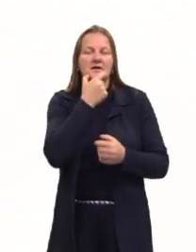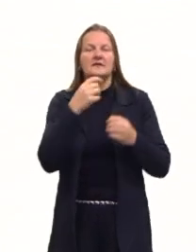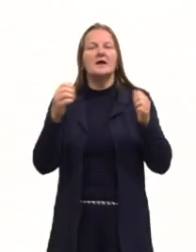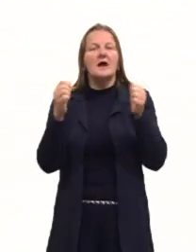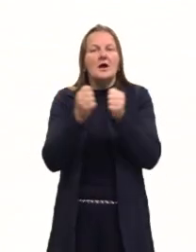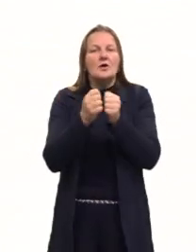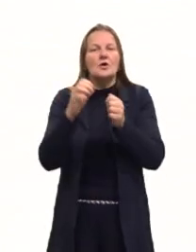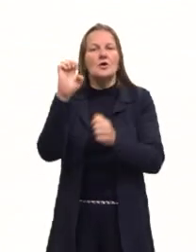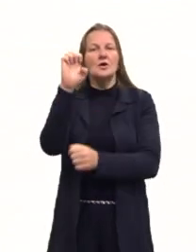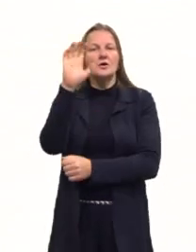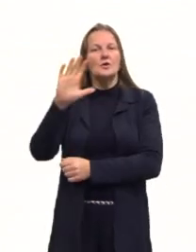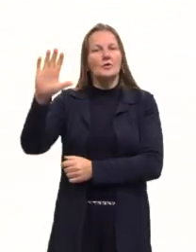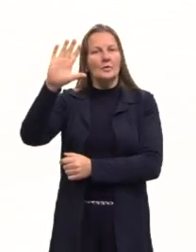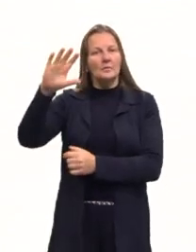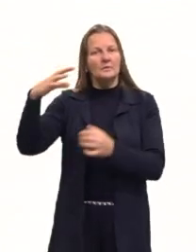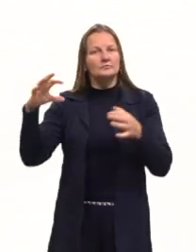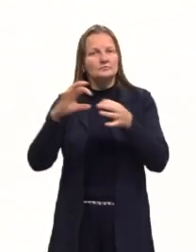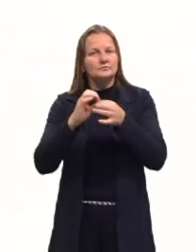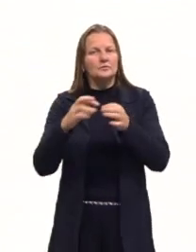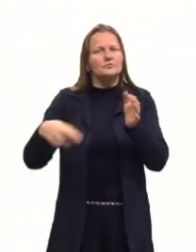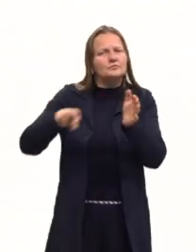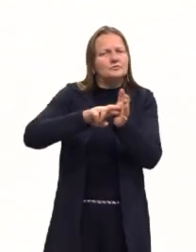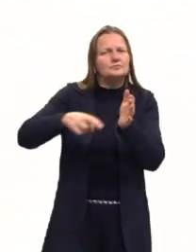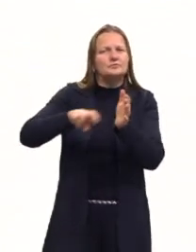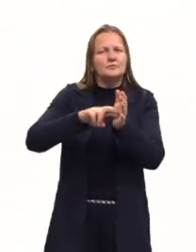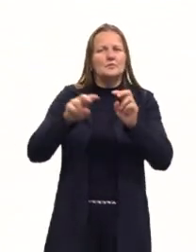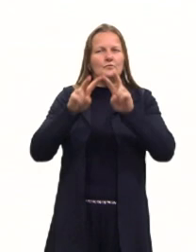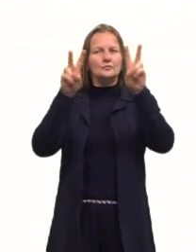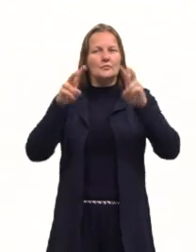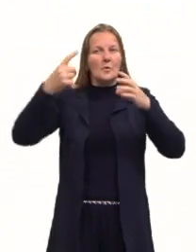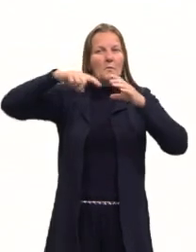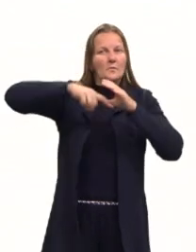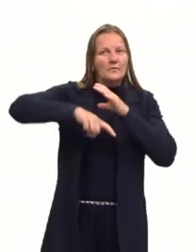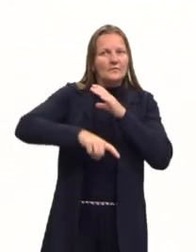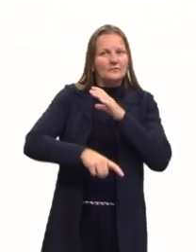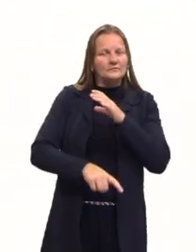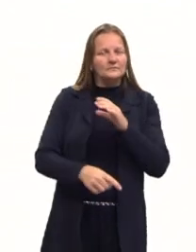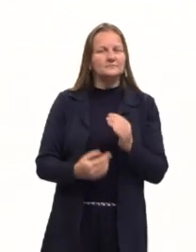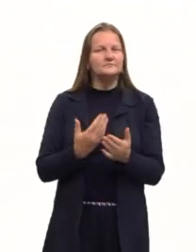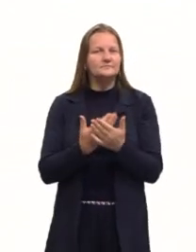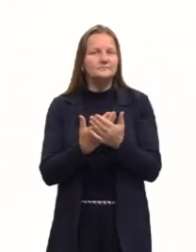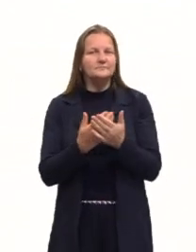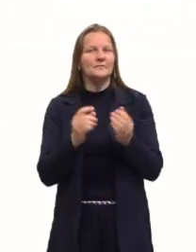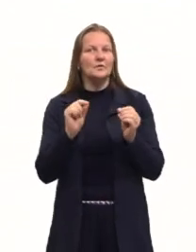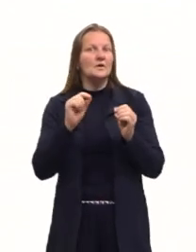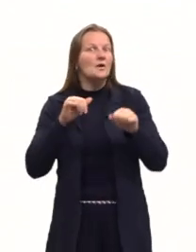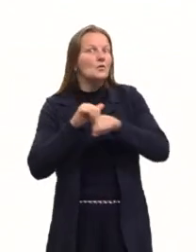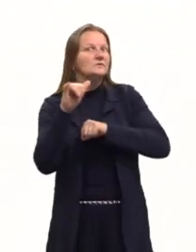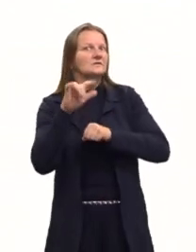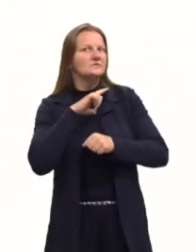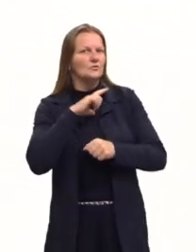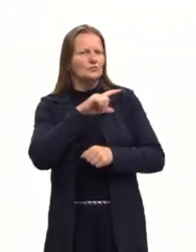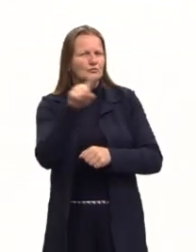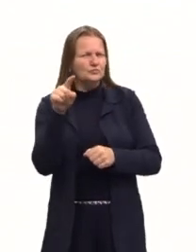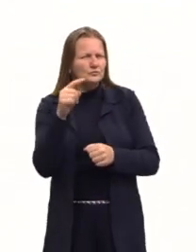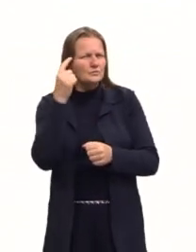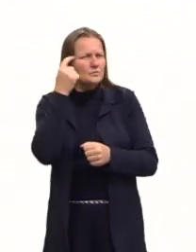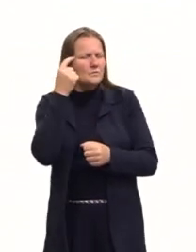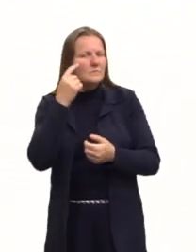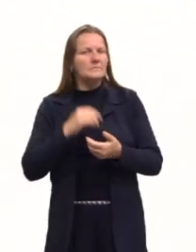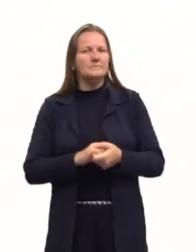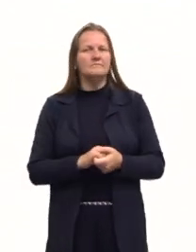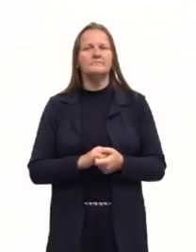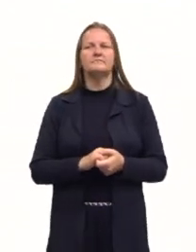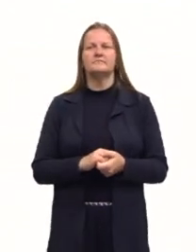Europeia. Então, nós vamos dar uma revisadinha, Uma olhada um pouquinho mais forte, né? Porque realmente aconteceu, né? Tem vários